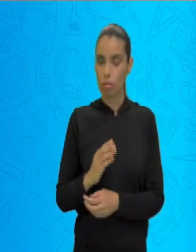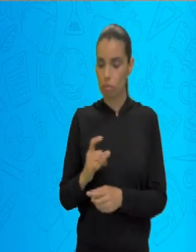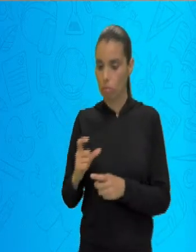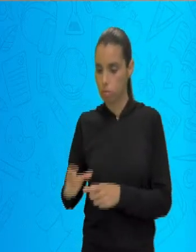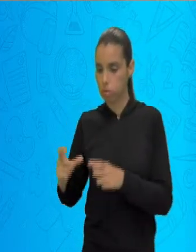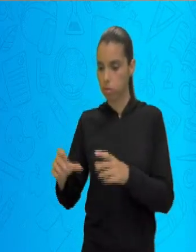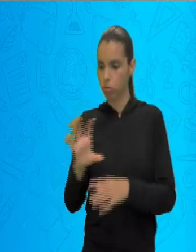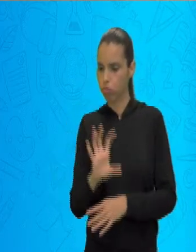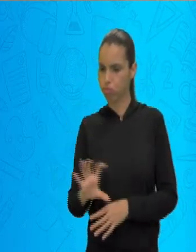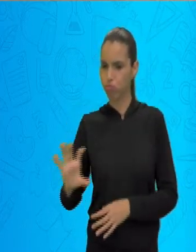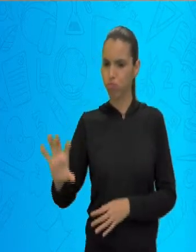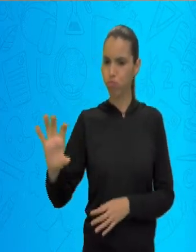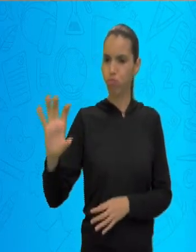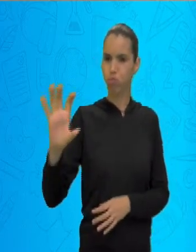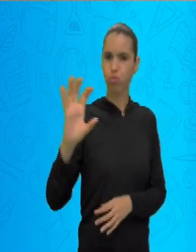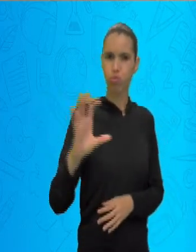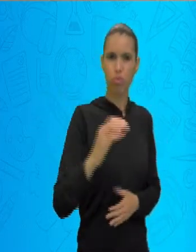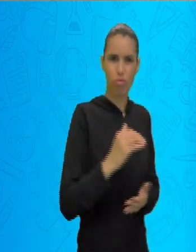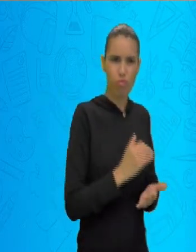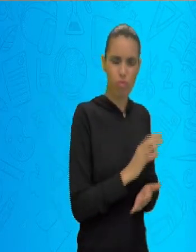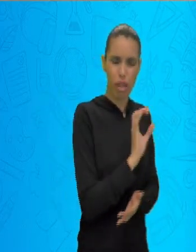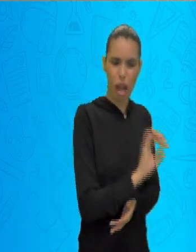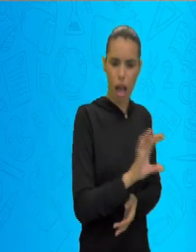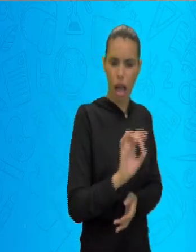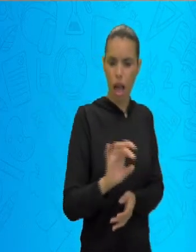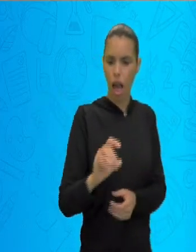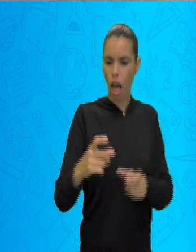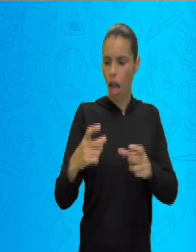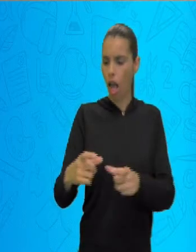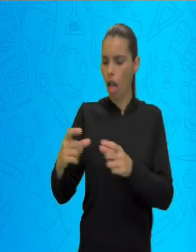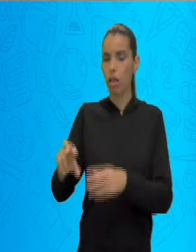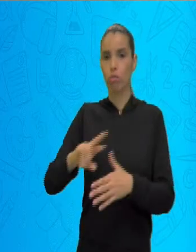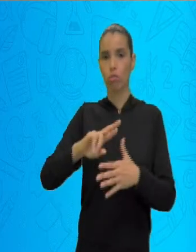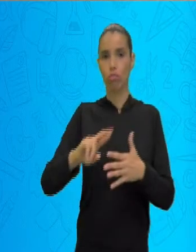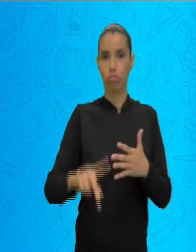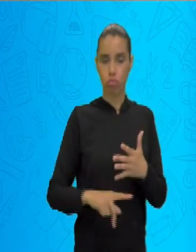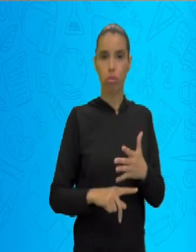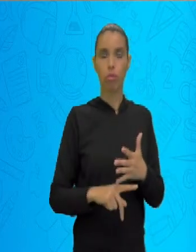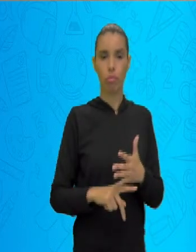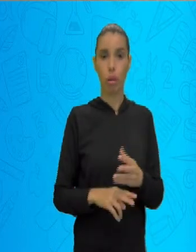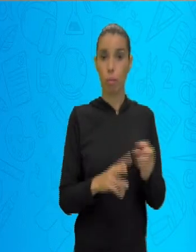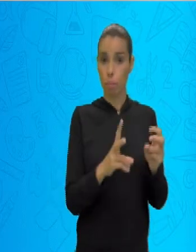Eu quero que você observe, com muita atenção, o mapa,